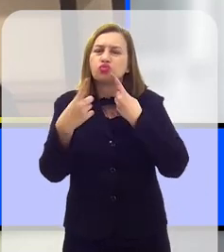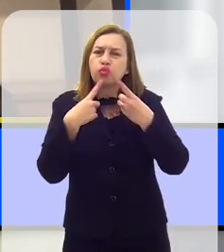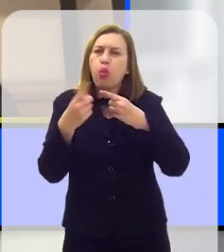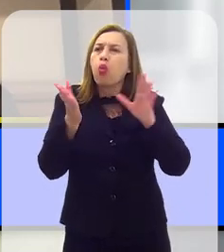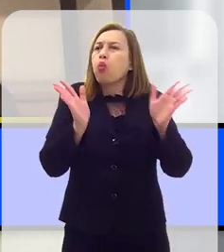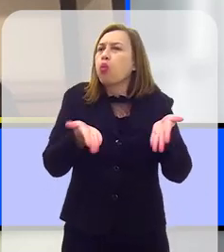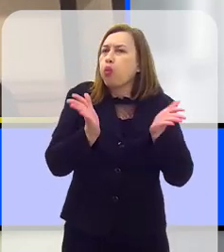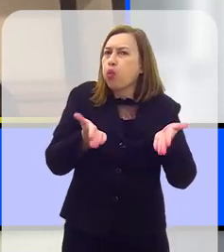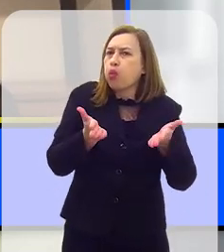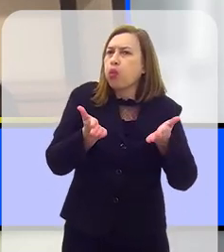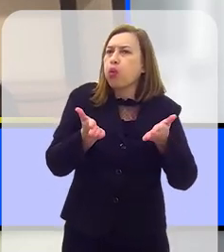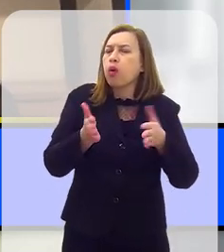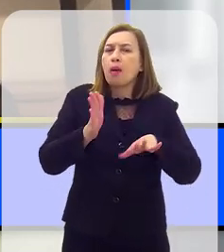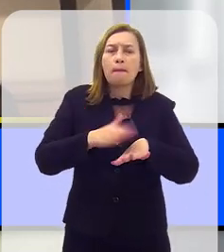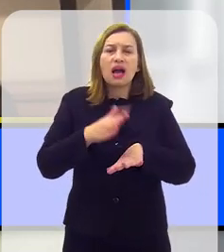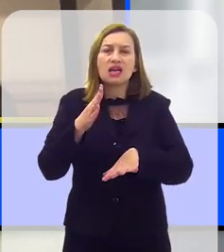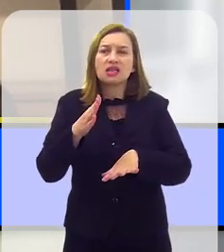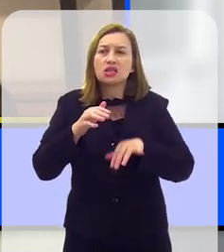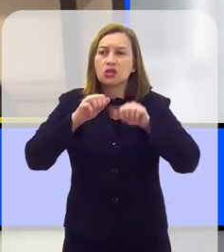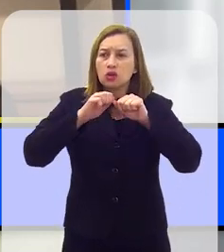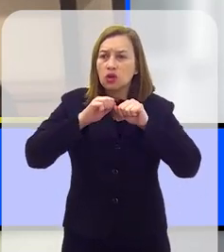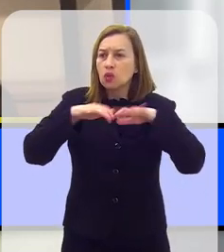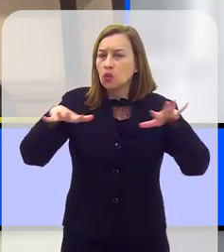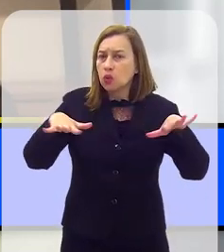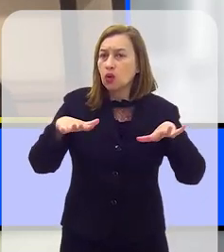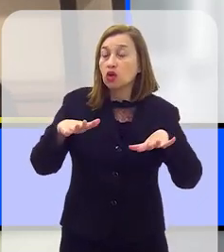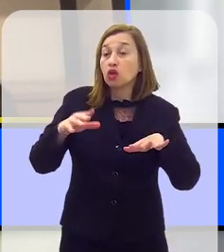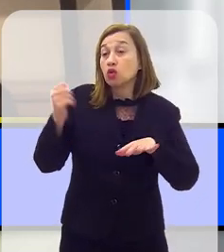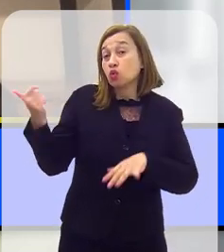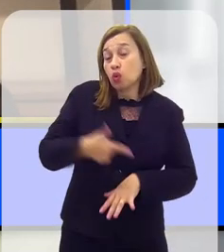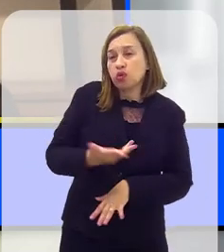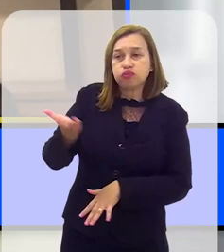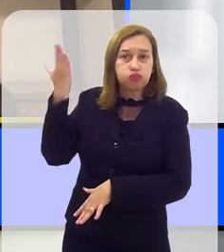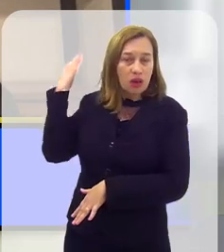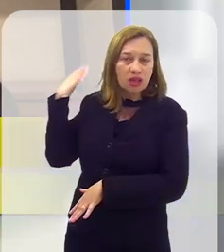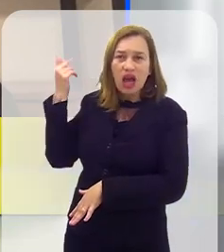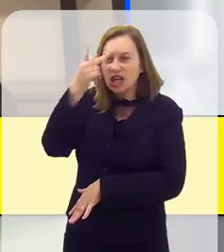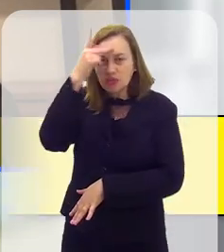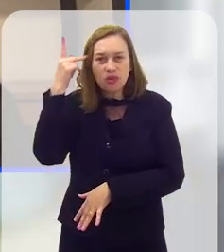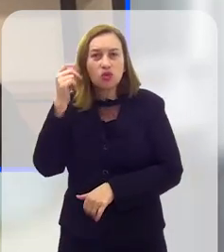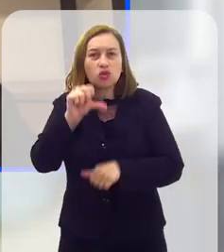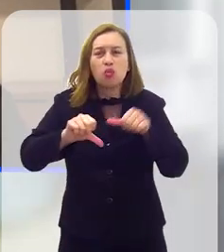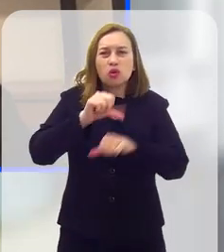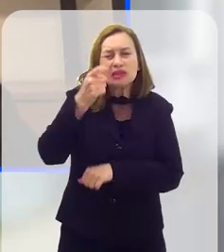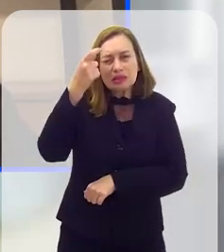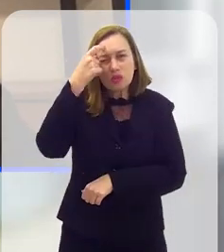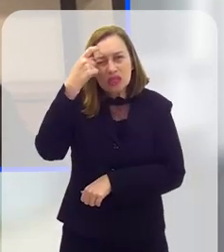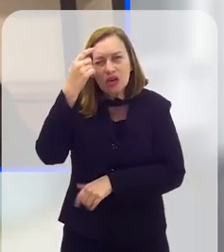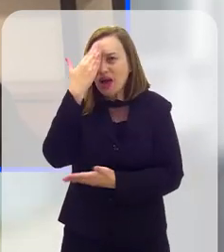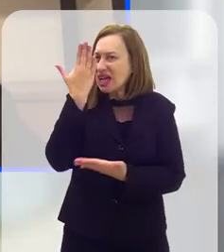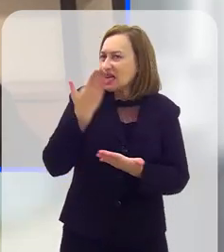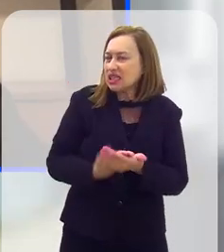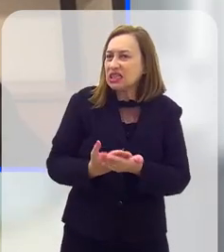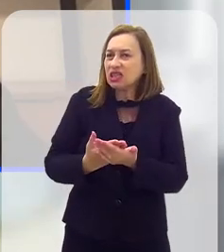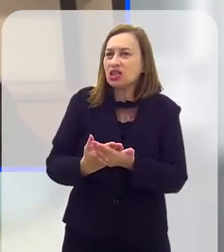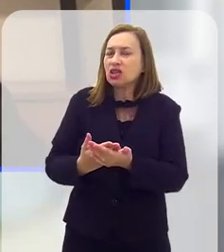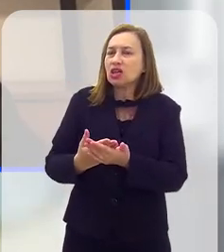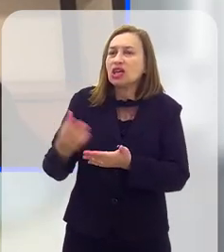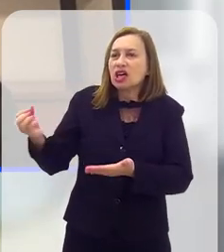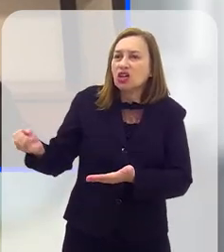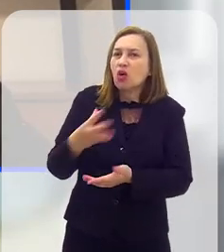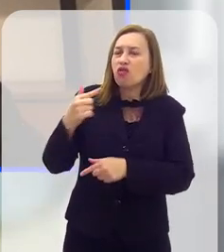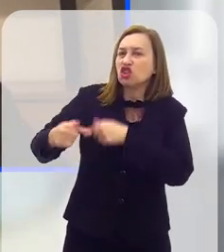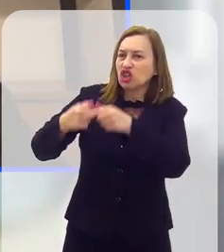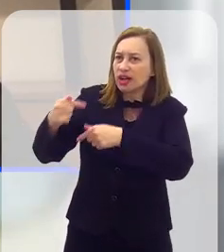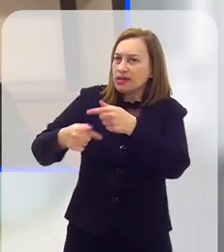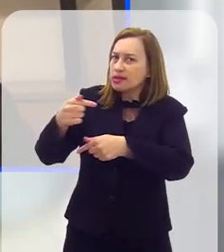Então, eu acho que é um debate que hoje está sendo muito mais falado do que no passado. As pessoas estão realmente mudando a consciência. Eu acredito